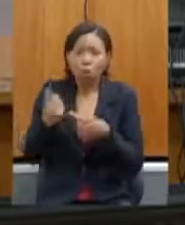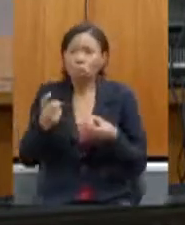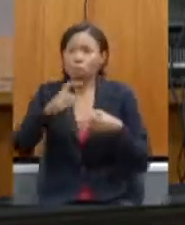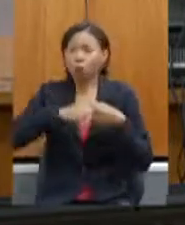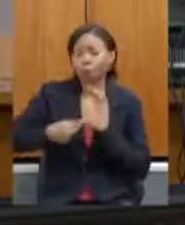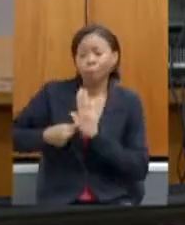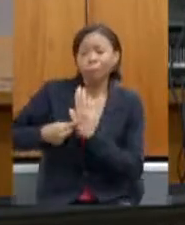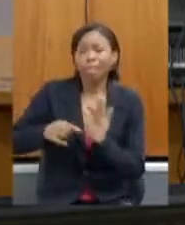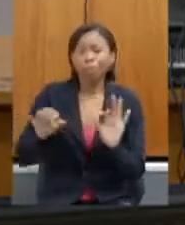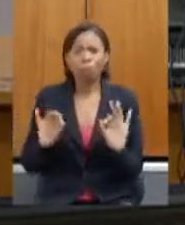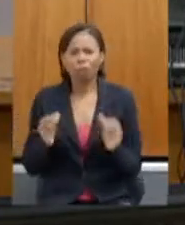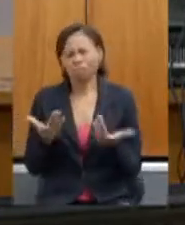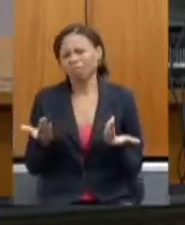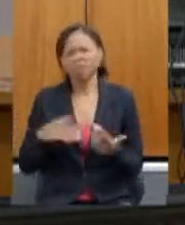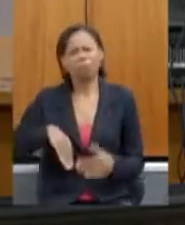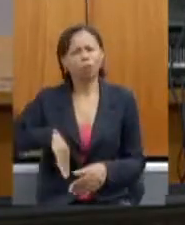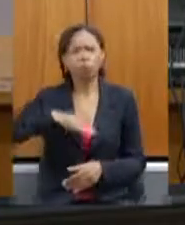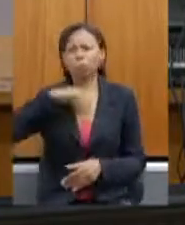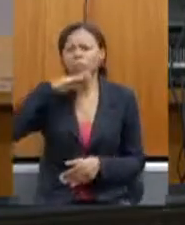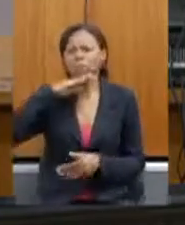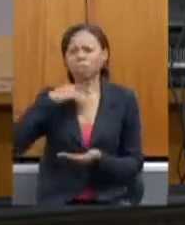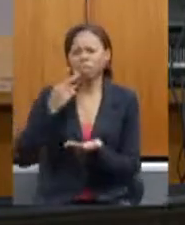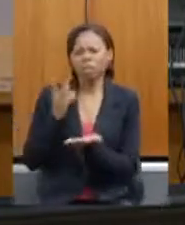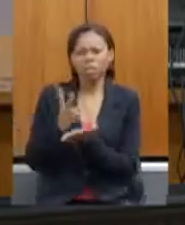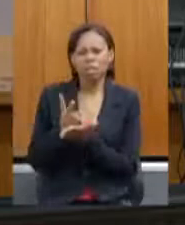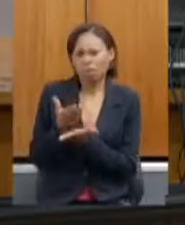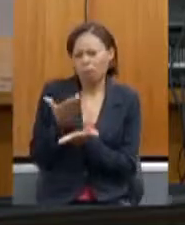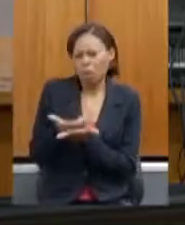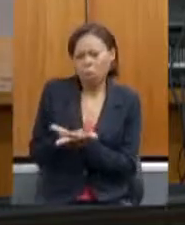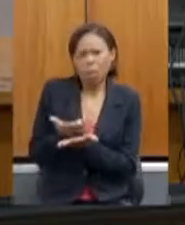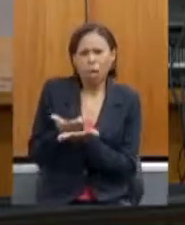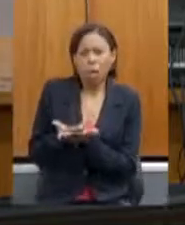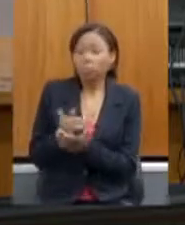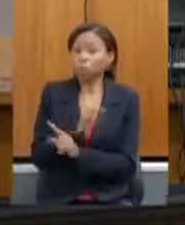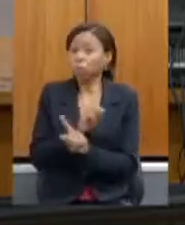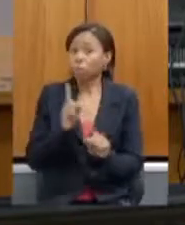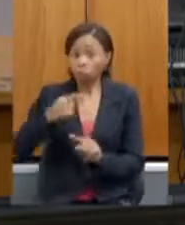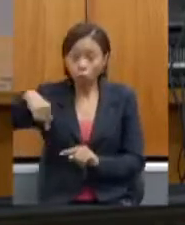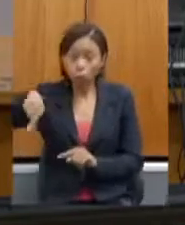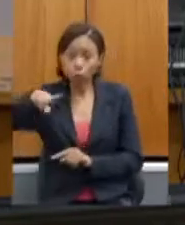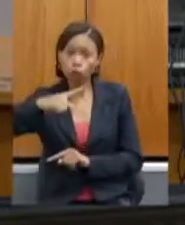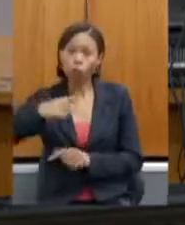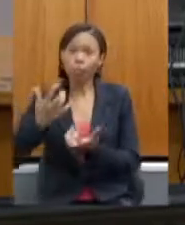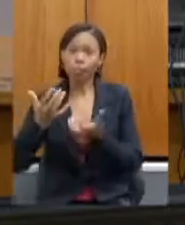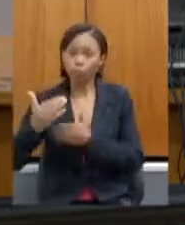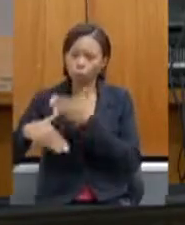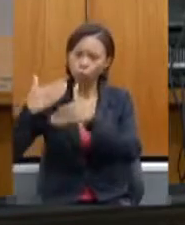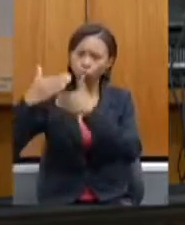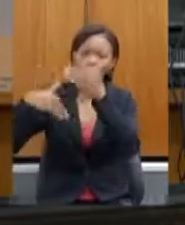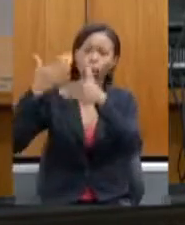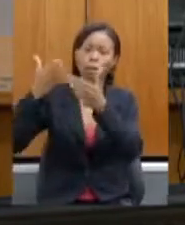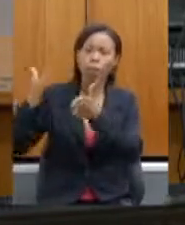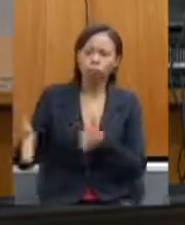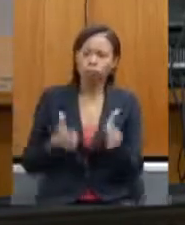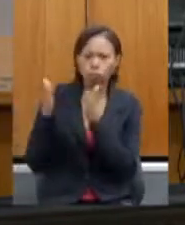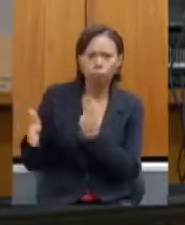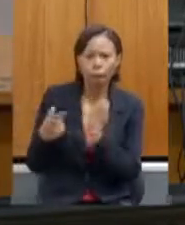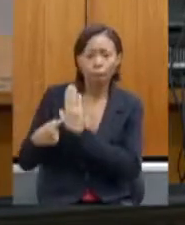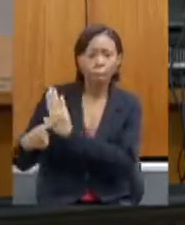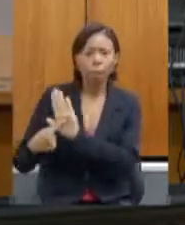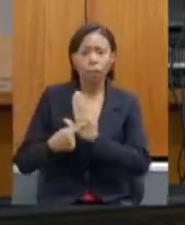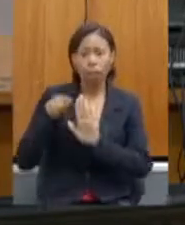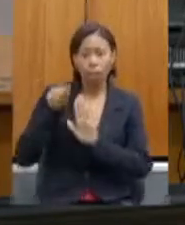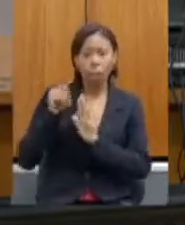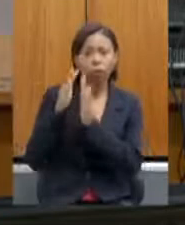Então, nós estamos cansados de ser estudados, nós queremos é estudar, nós queremos é produzir, nós queremos é mostrar o potencial